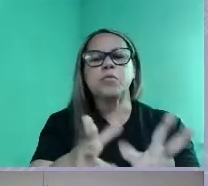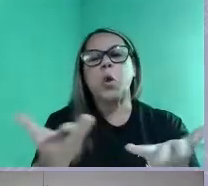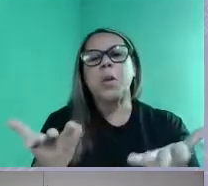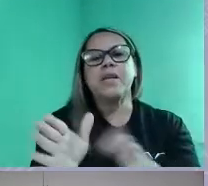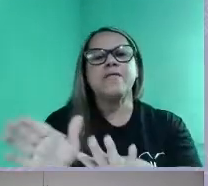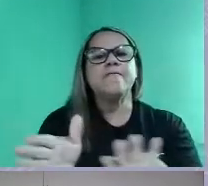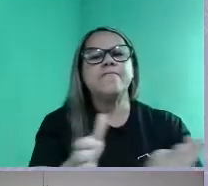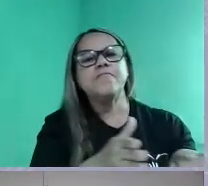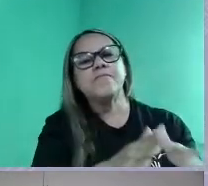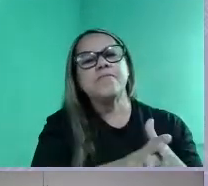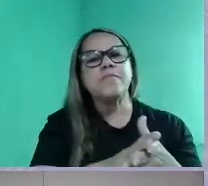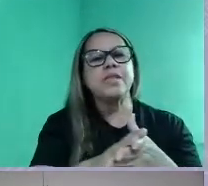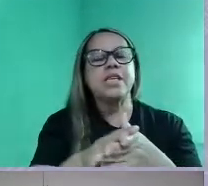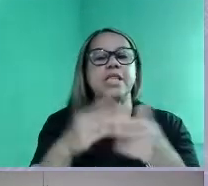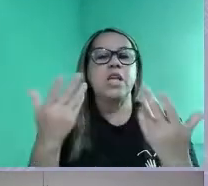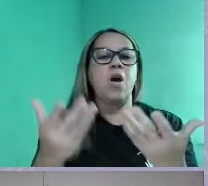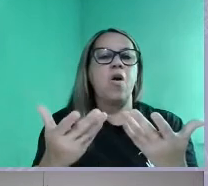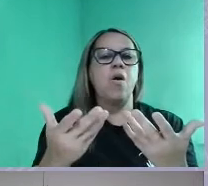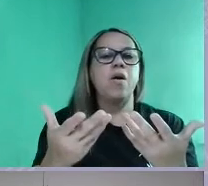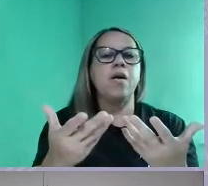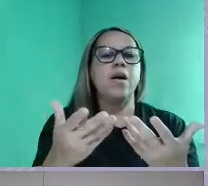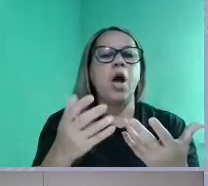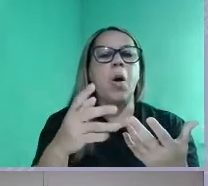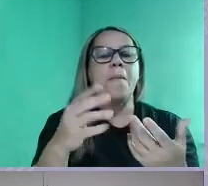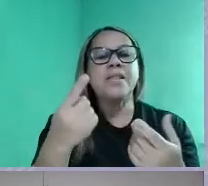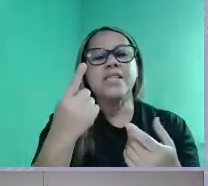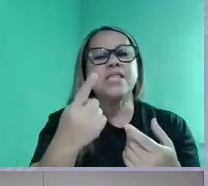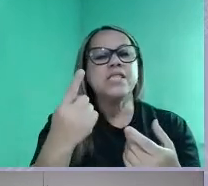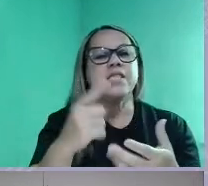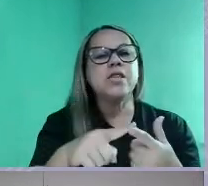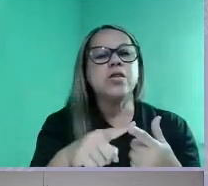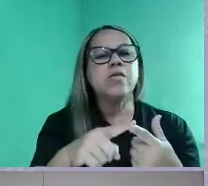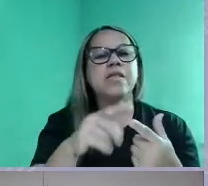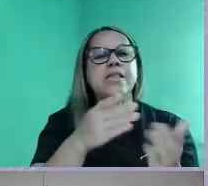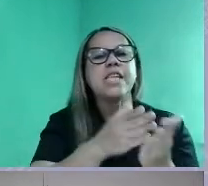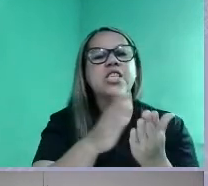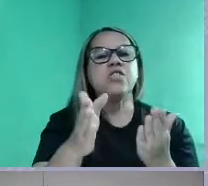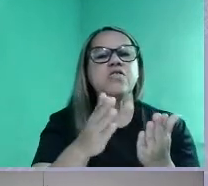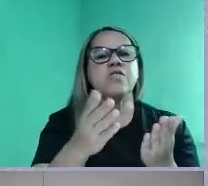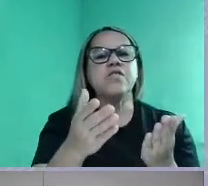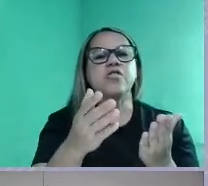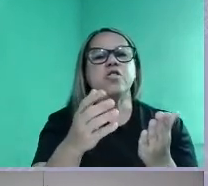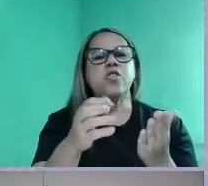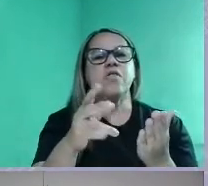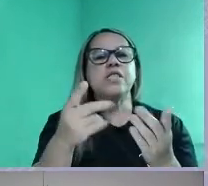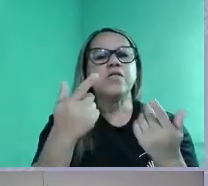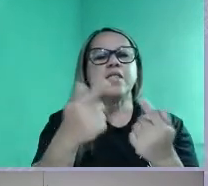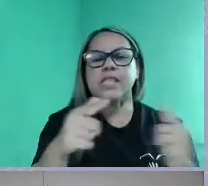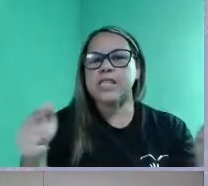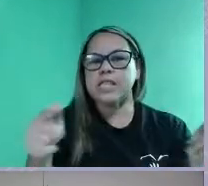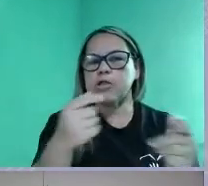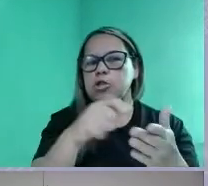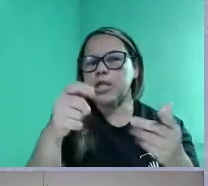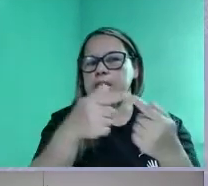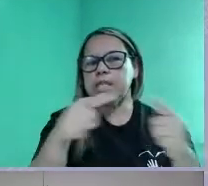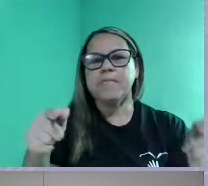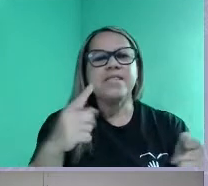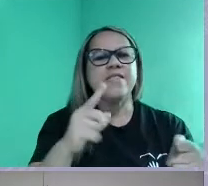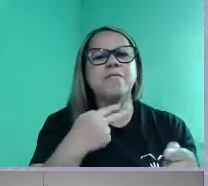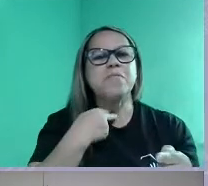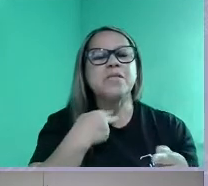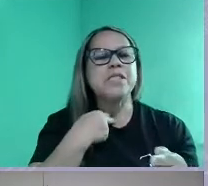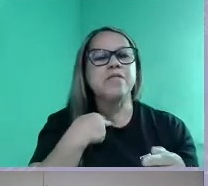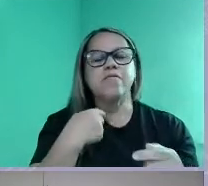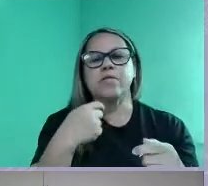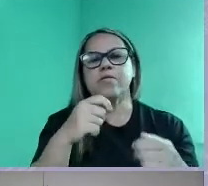a competência 1 vai ter desvios de gramática, e isso a gente não vai discutir aqui hoje, não dá tempo para discutir, né? Problemas na